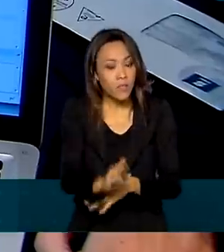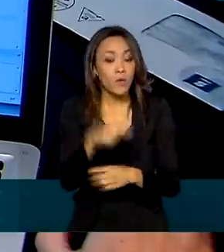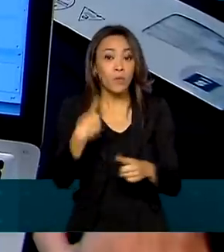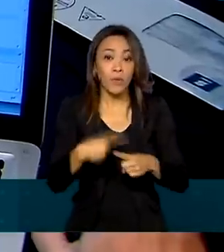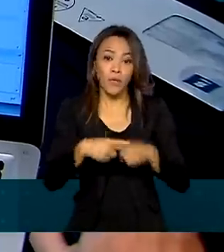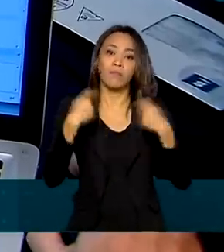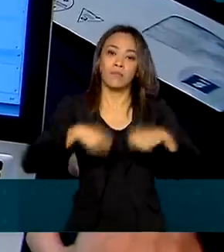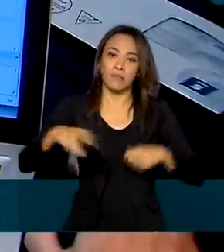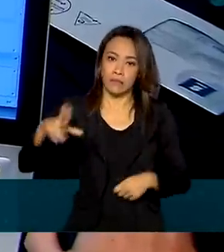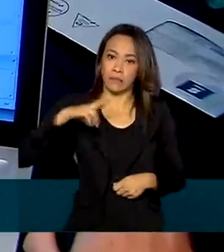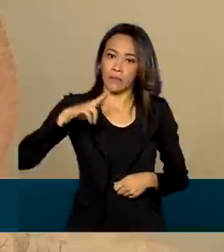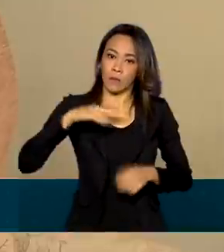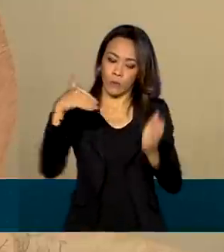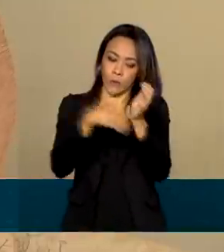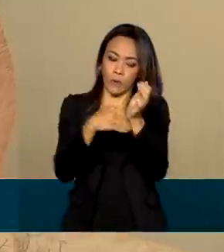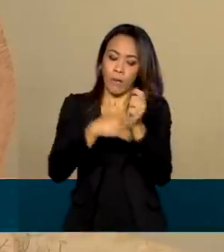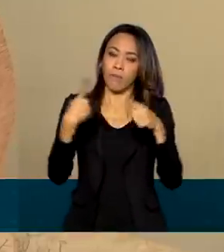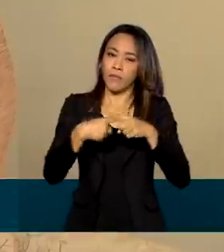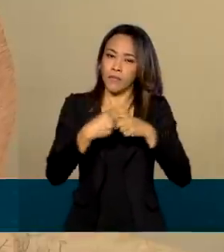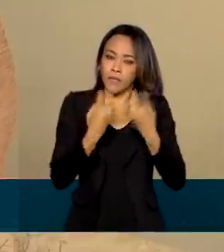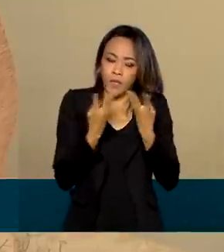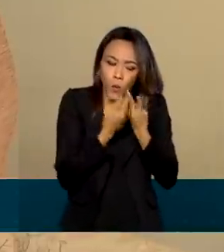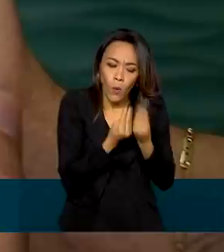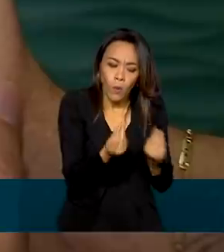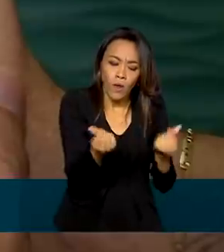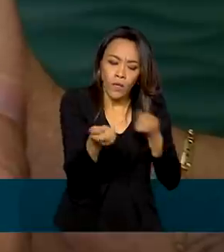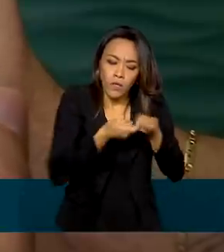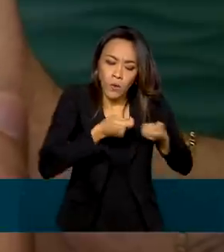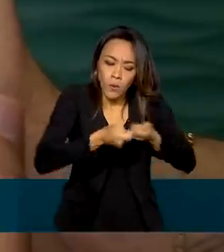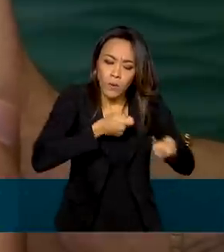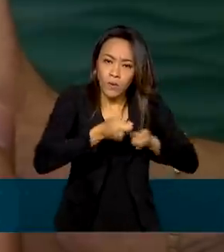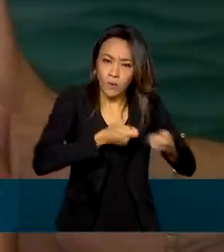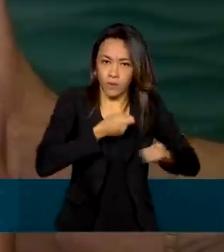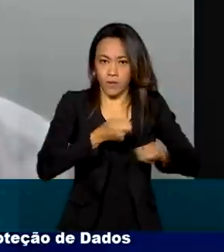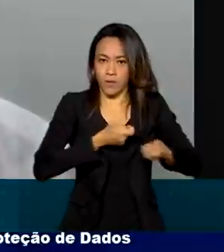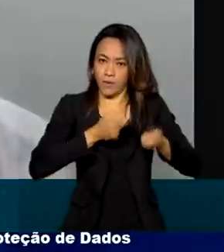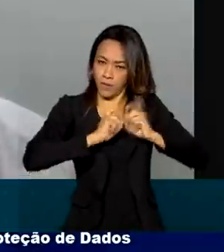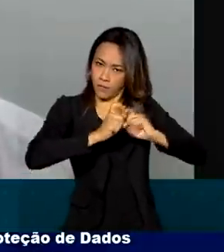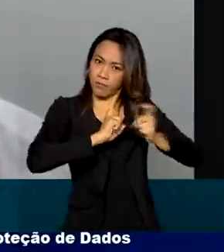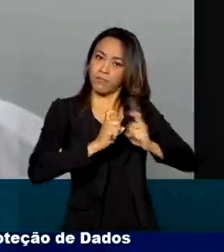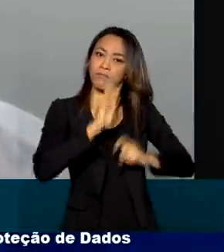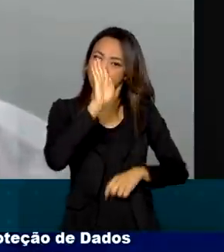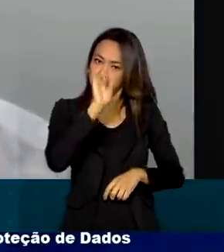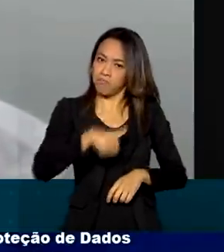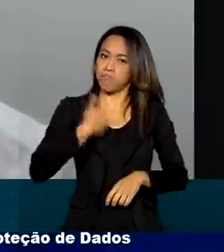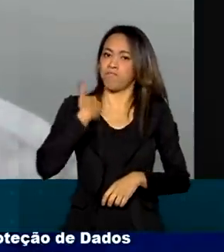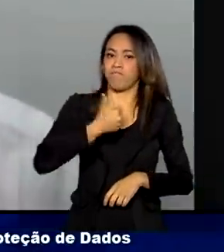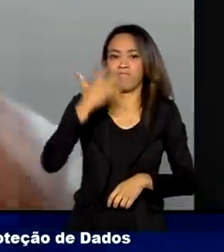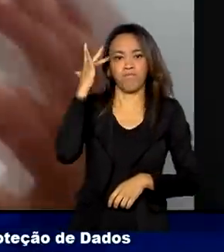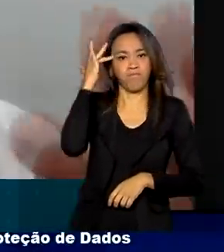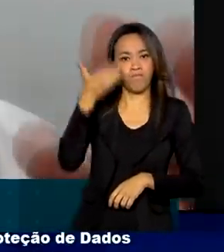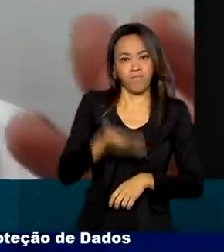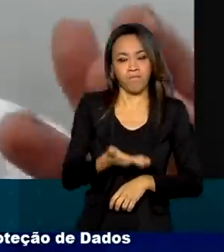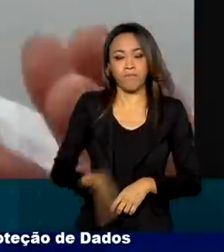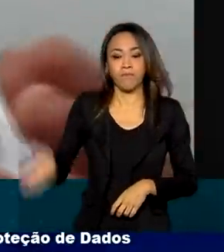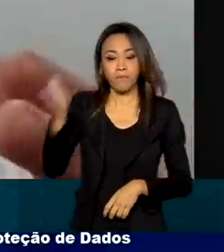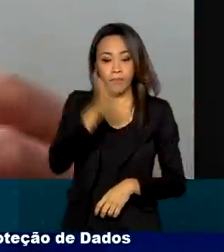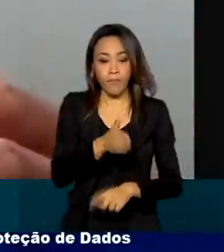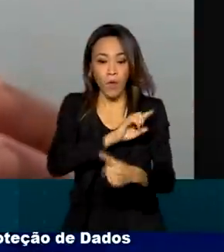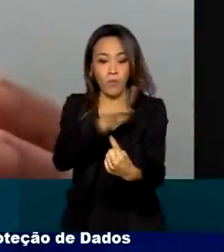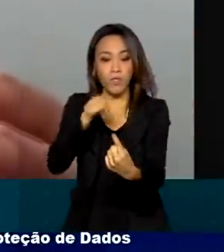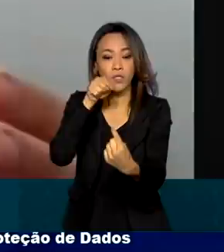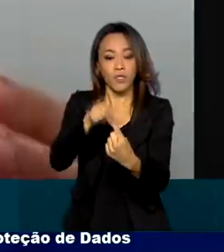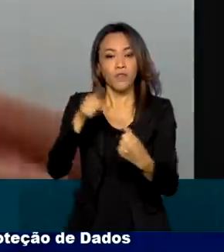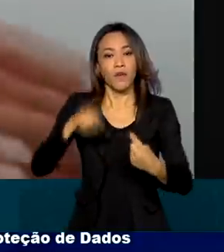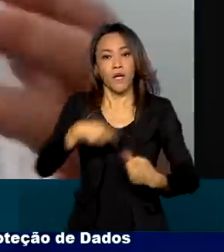exige o aprimoramento dos controles e mais transparência na gestão. O nosso objetivo é conectar governo e